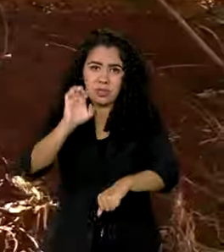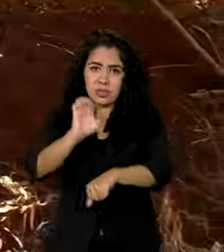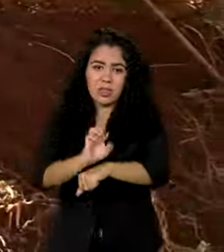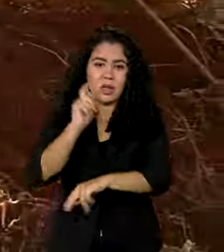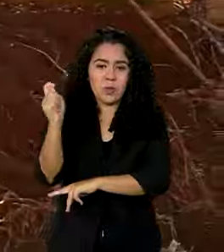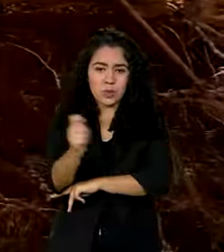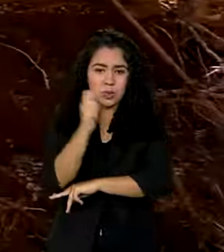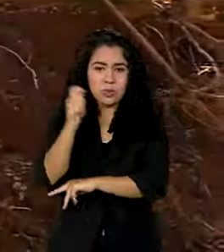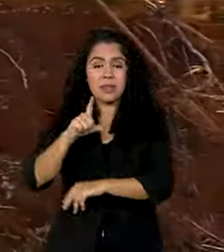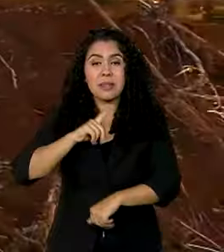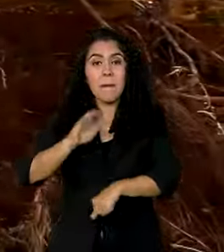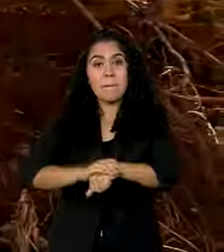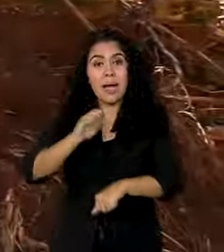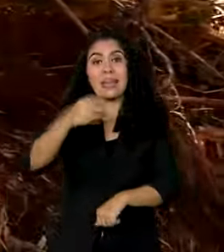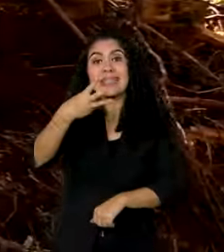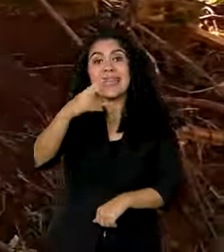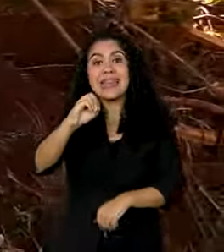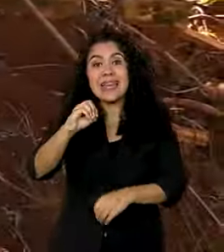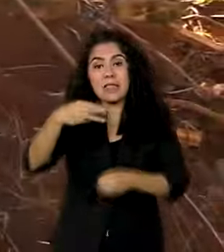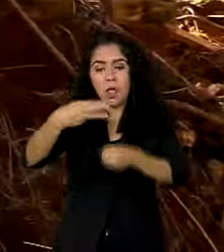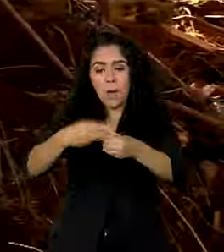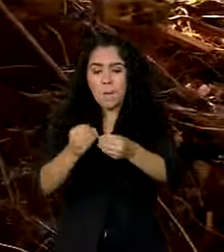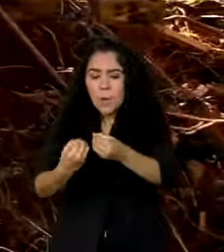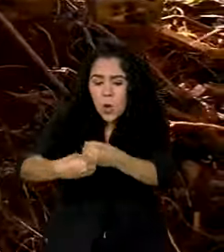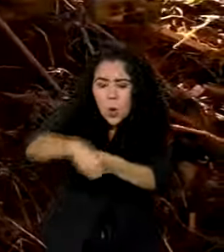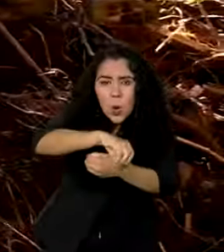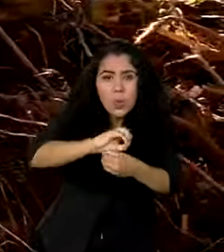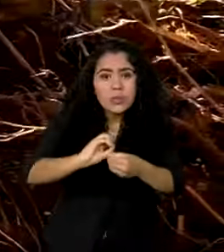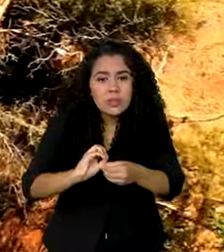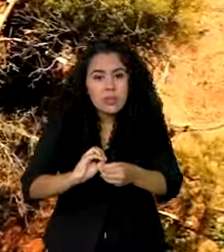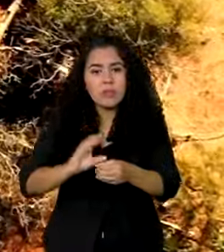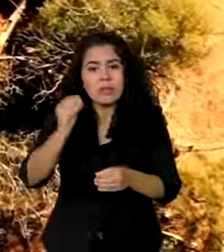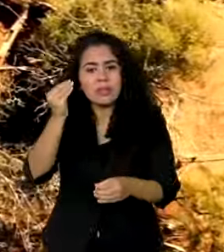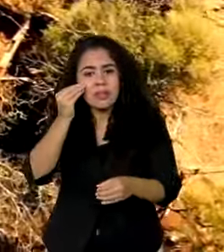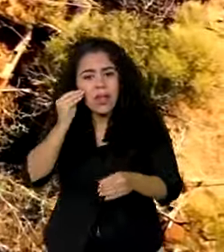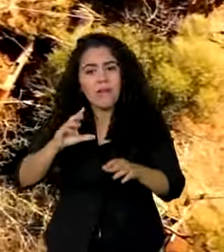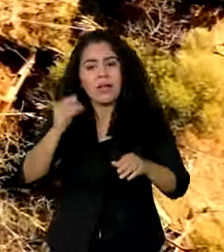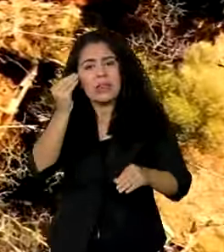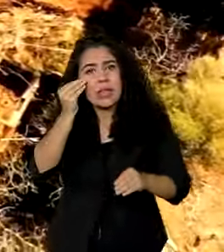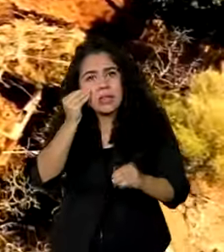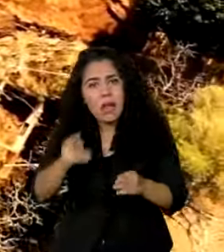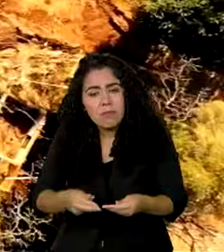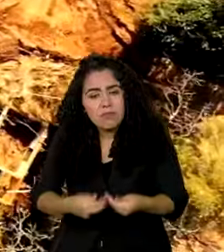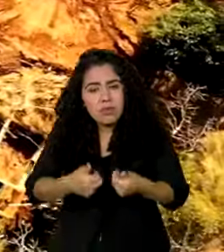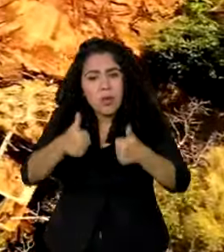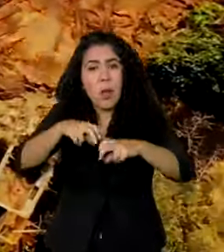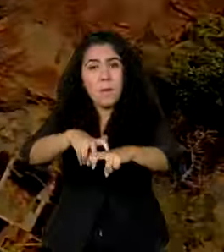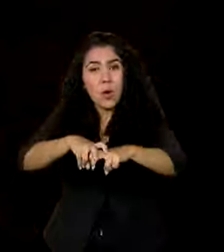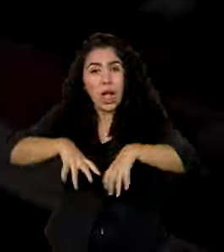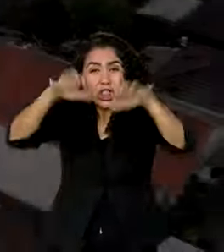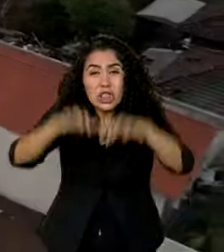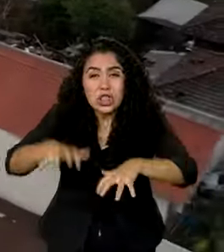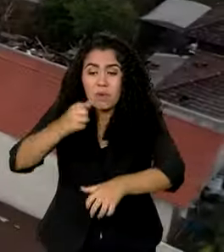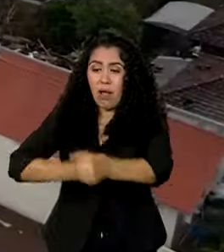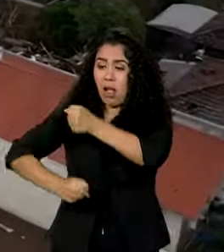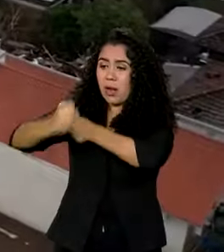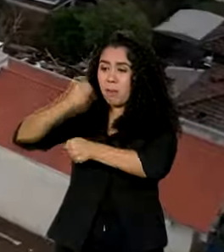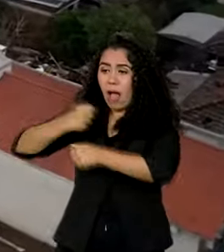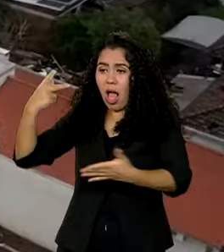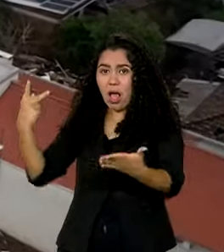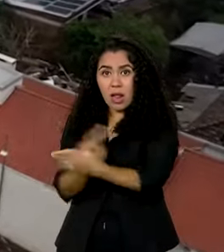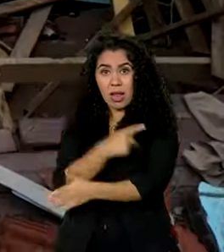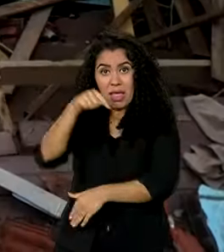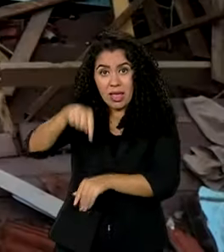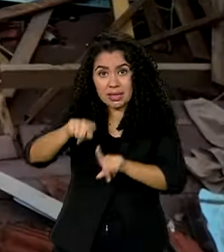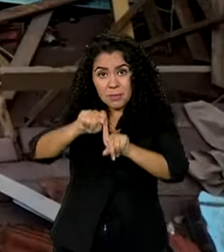Com mais de 30 municípios, as cidades ainda se recuperavam das fortes chuvas que causaram estragos no ano passado. Em fevereiro